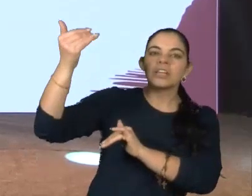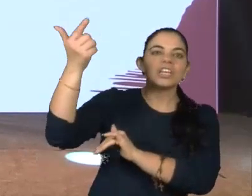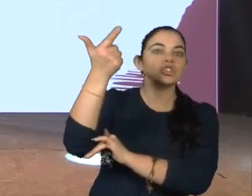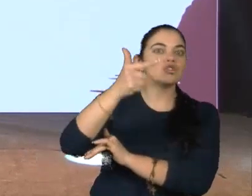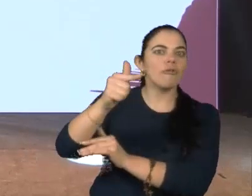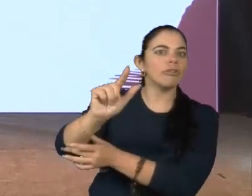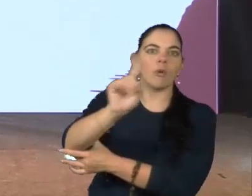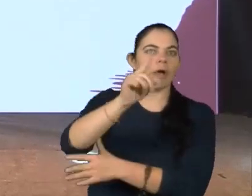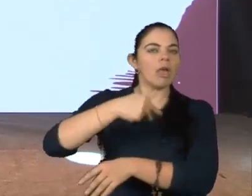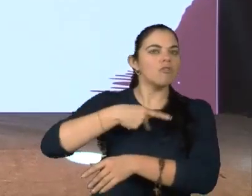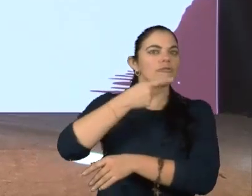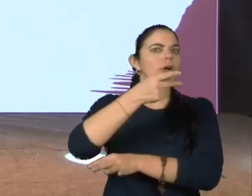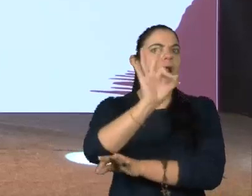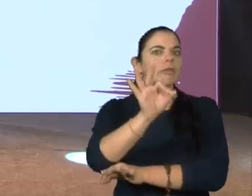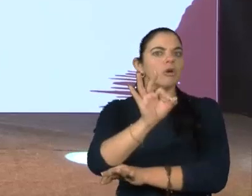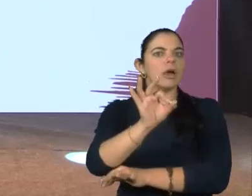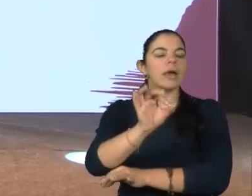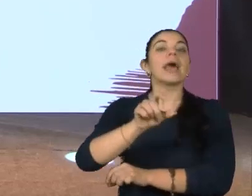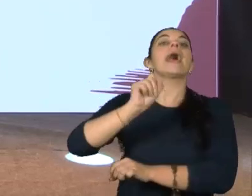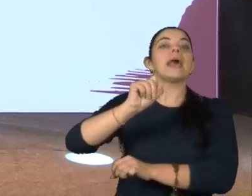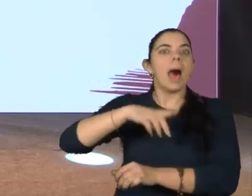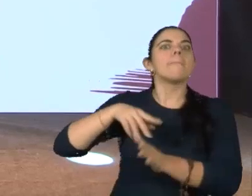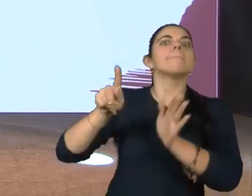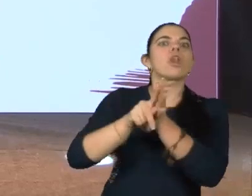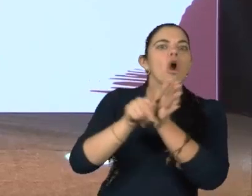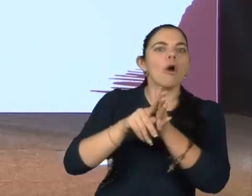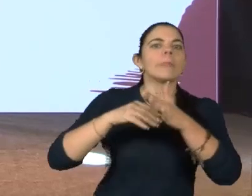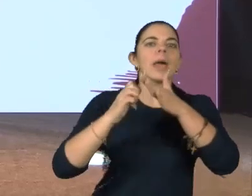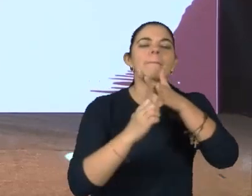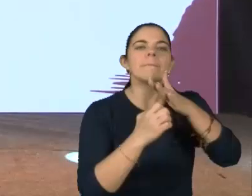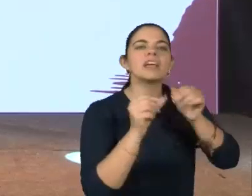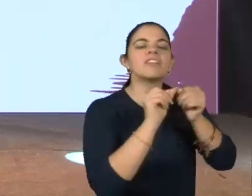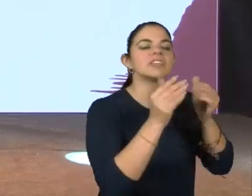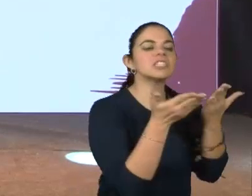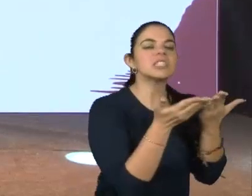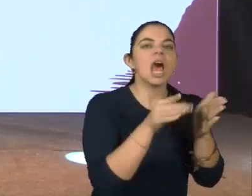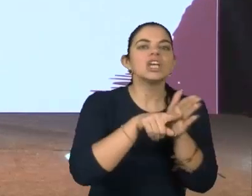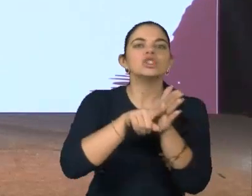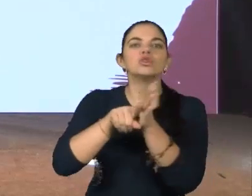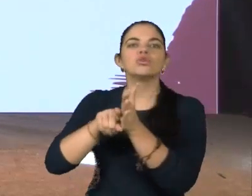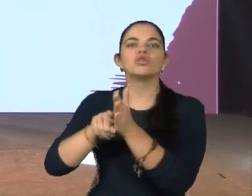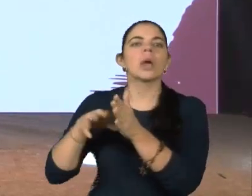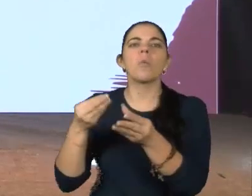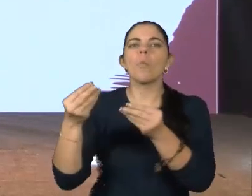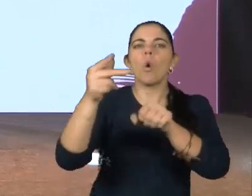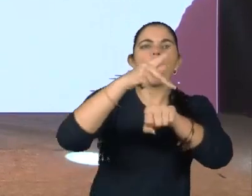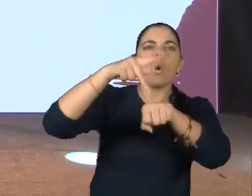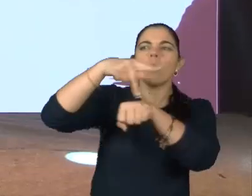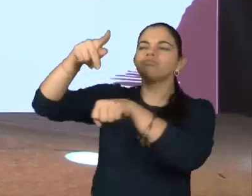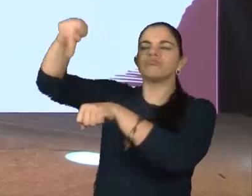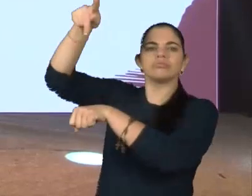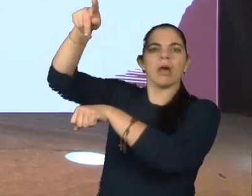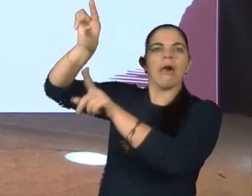sou eu quem estou falando. A própria McKinsey fez inúmeros estudos em vários países que mostram